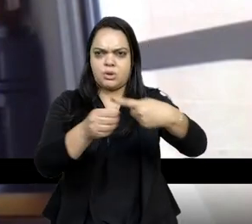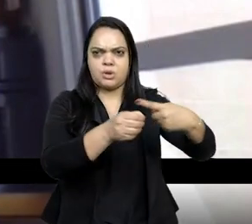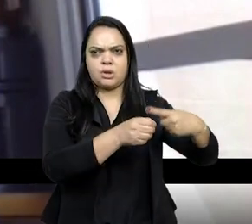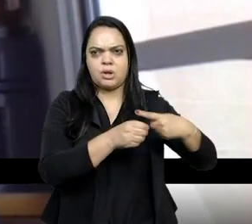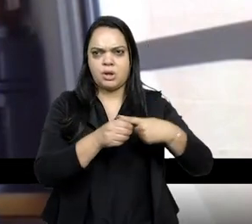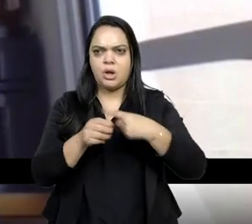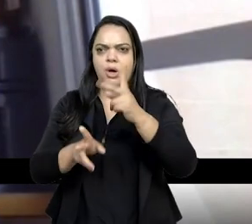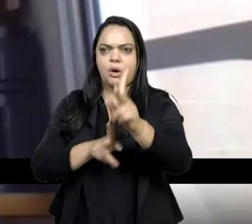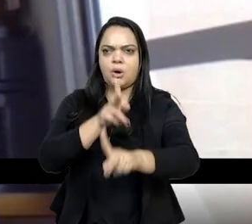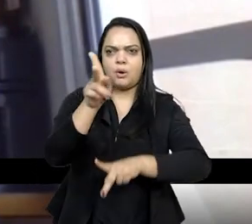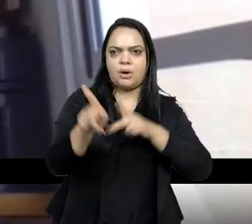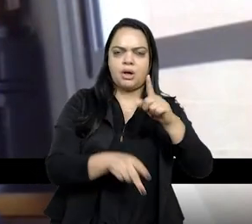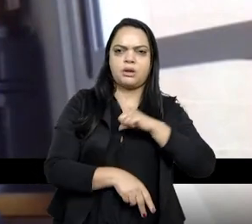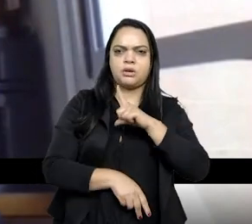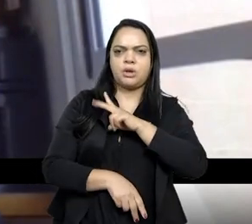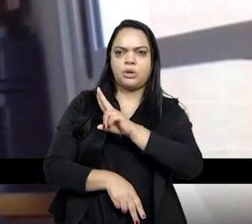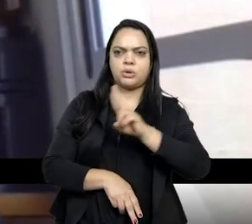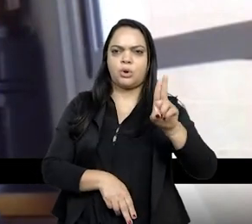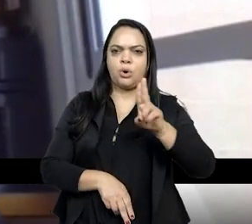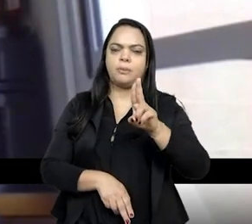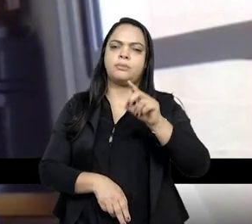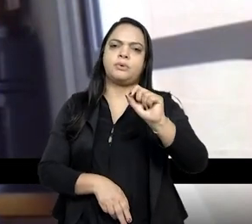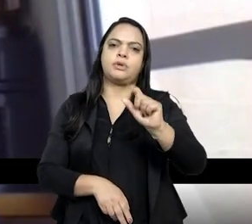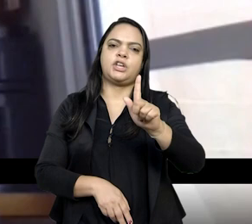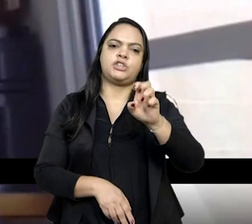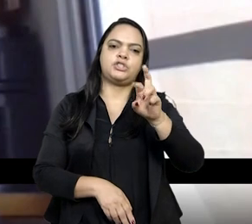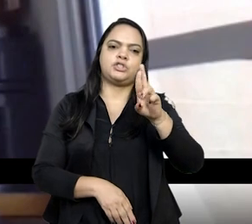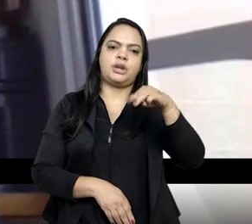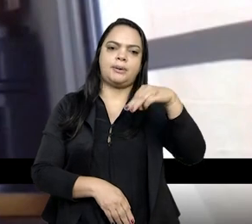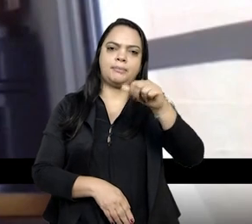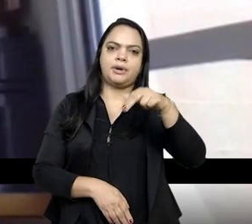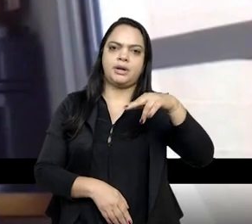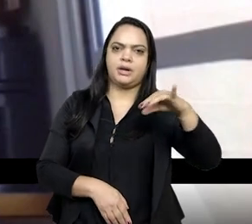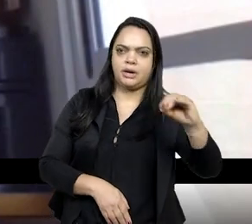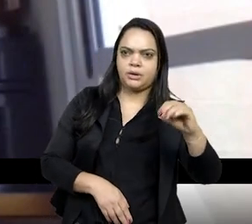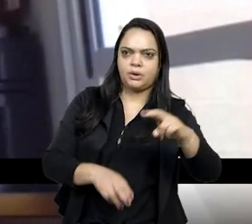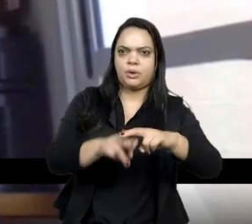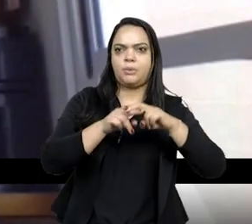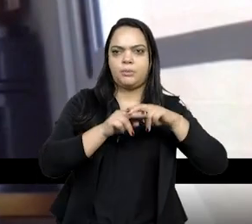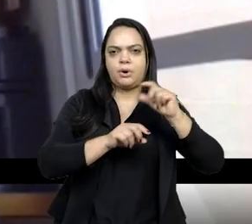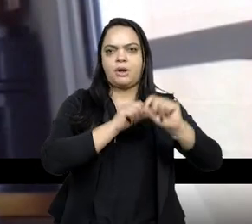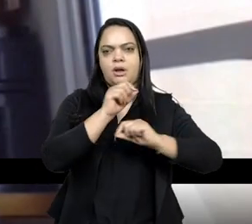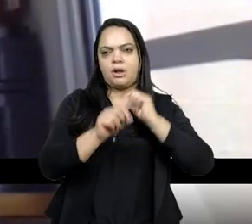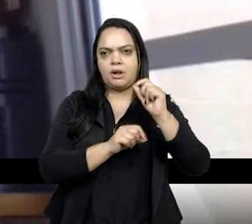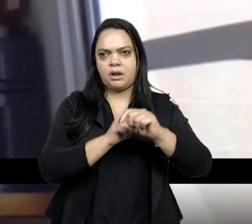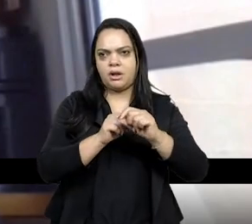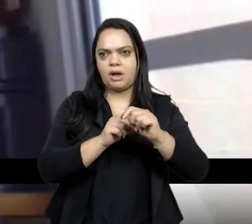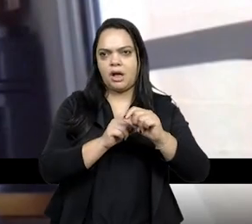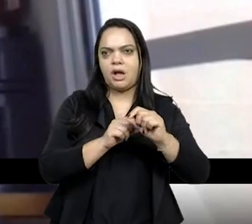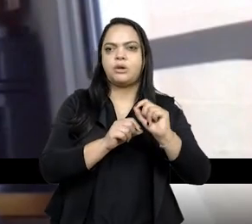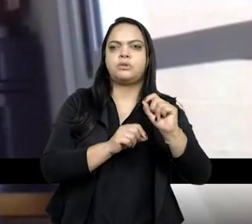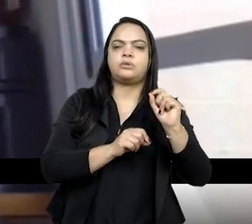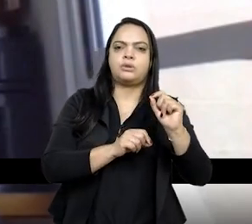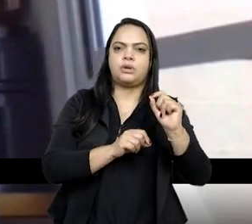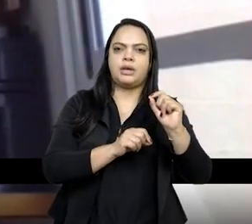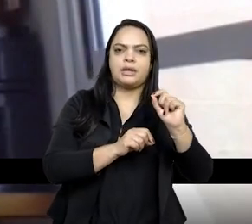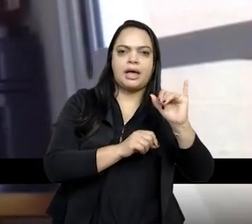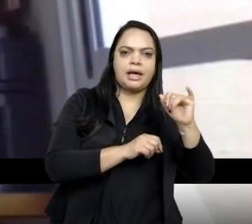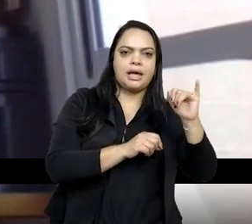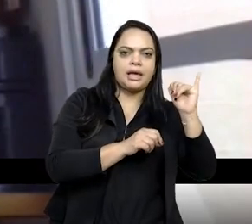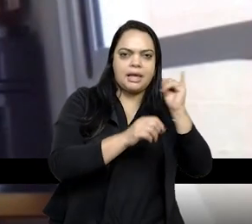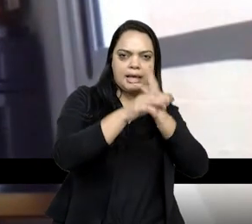povoados que tinham nomes germânicos, por causa da imigração germânica, foram trocados por nomes indígenas. e eu lembrei de